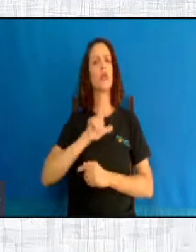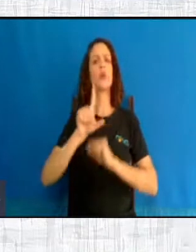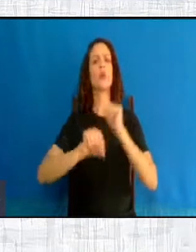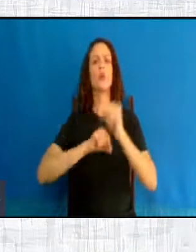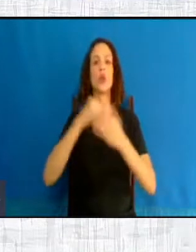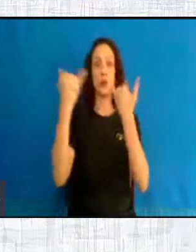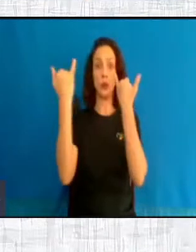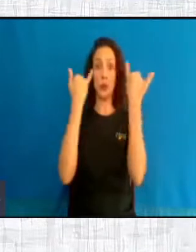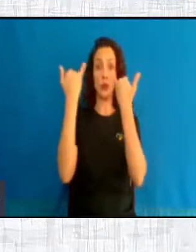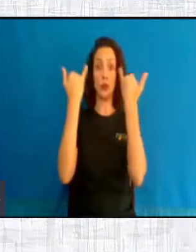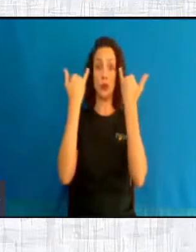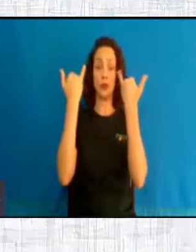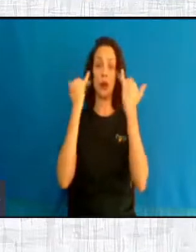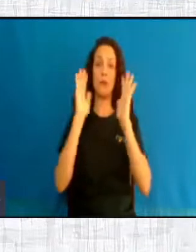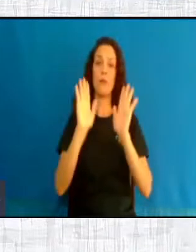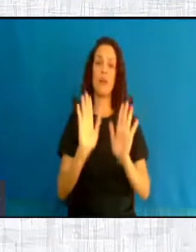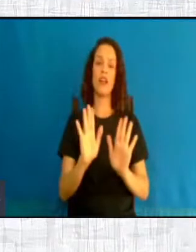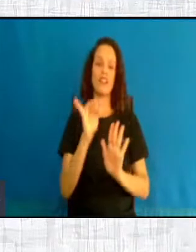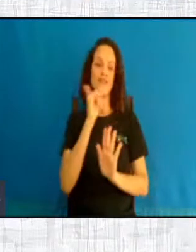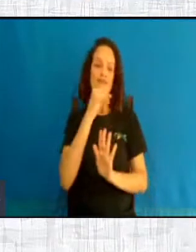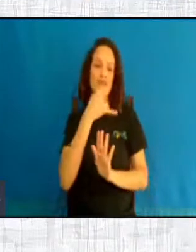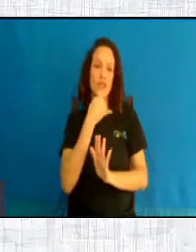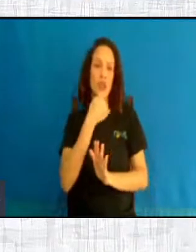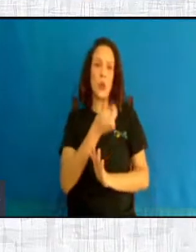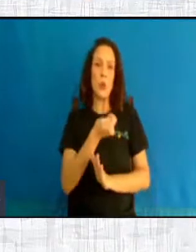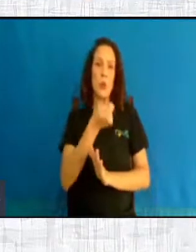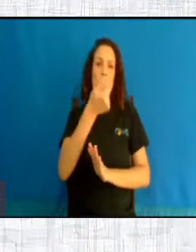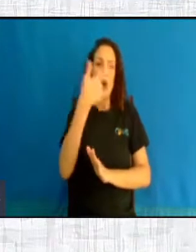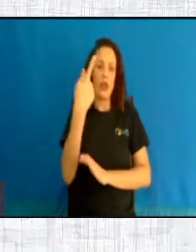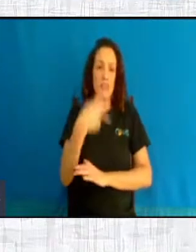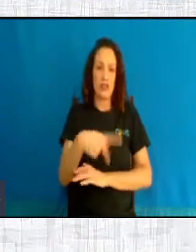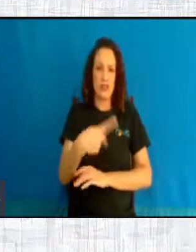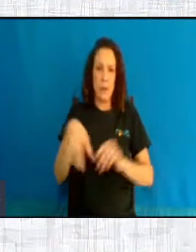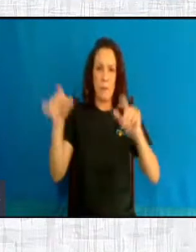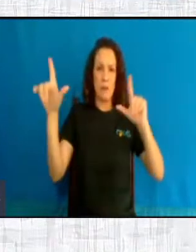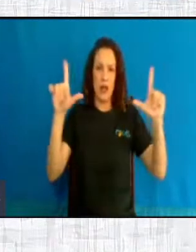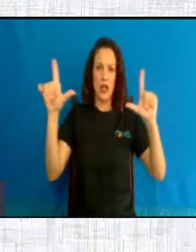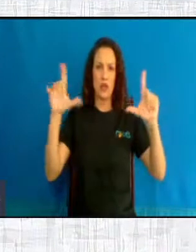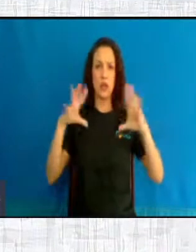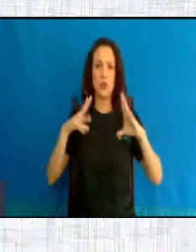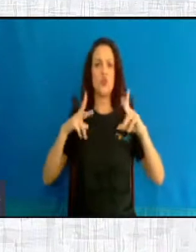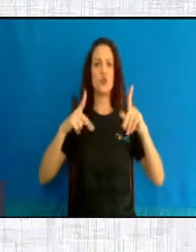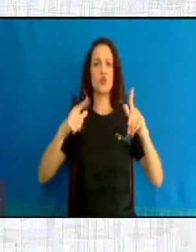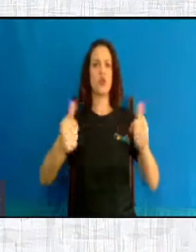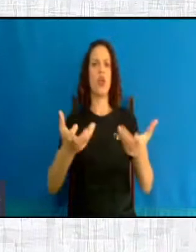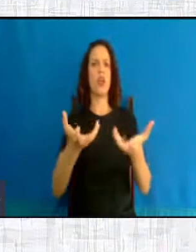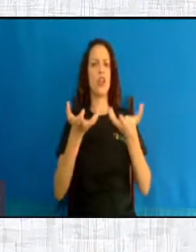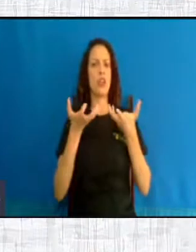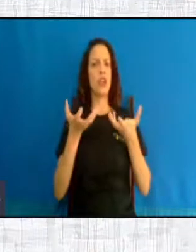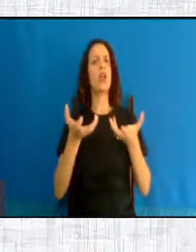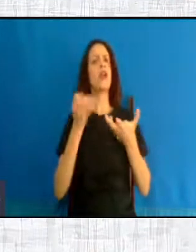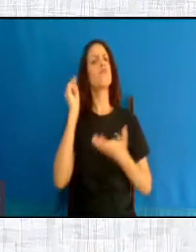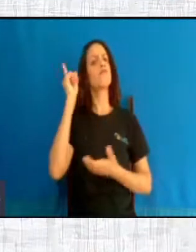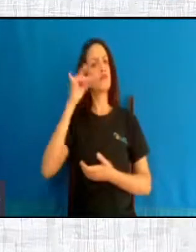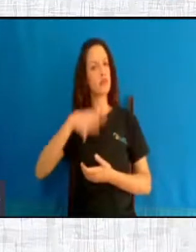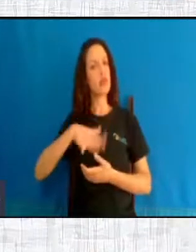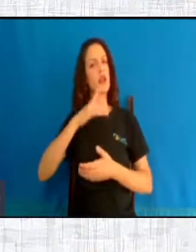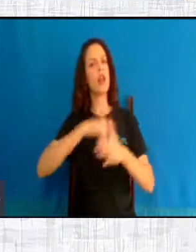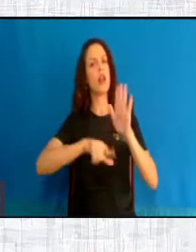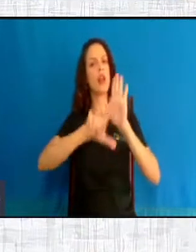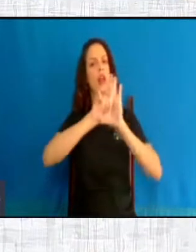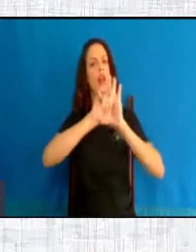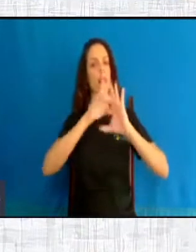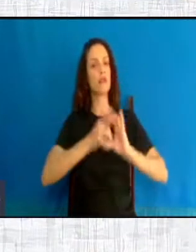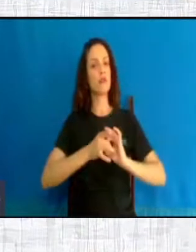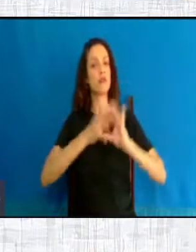E, infelizmente, quase toda a imprensa aqui no Brasil é pró-legalização. Então, ela tem muita influência também. Quando